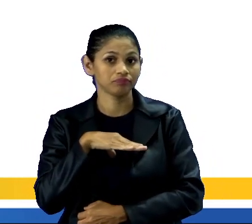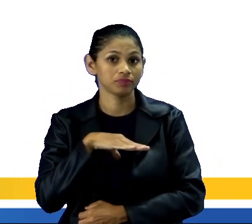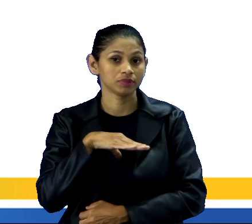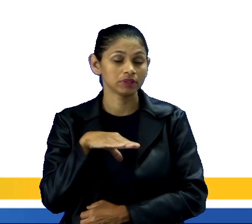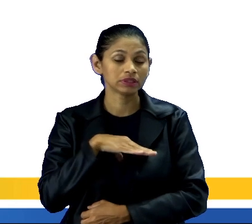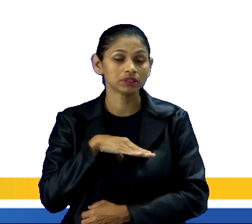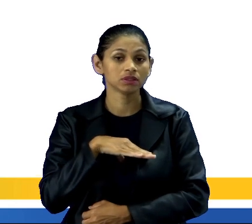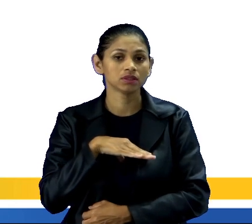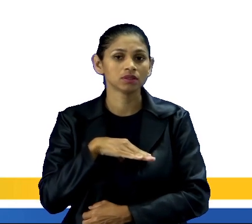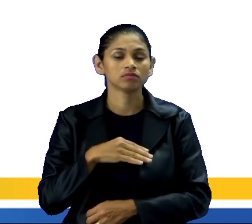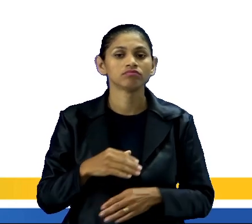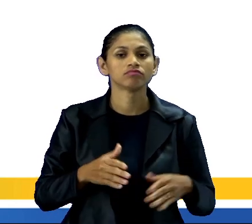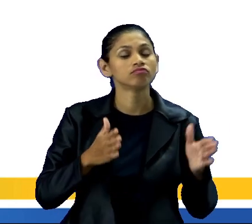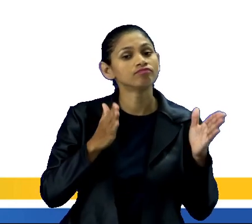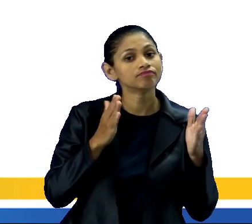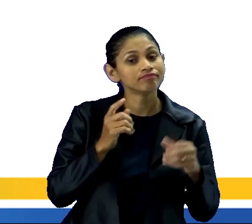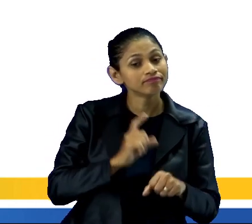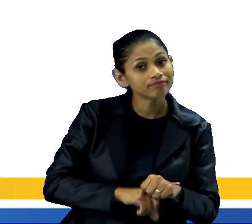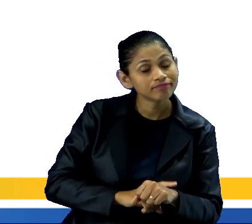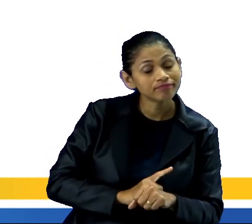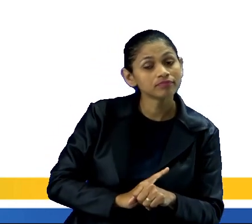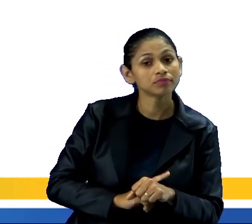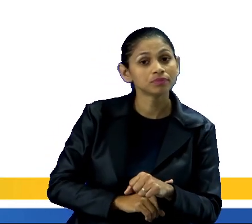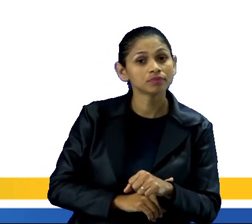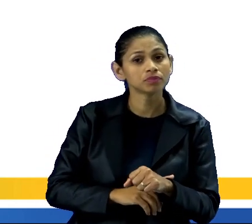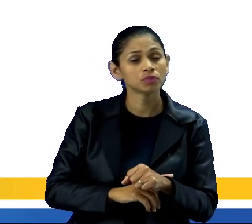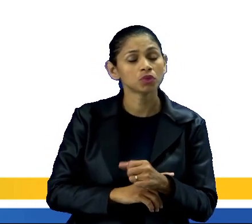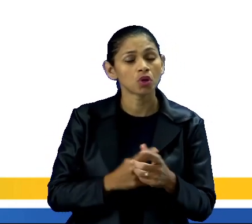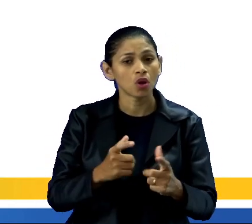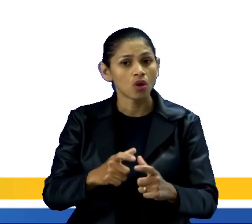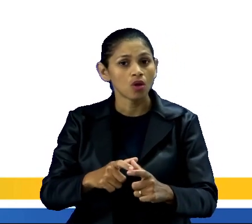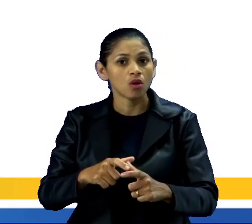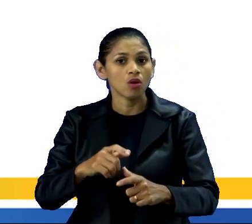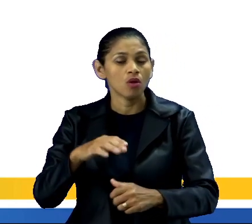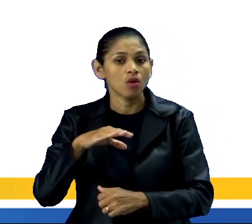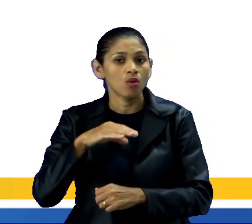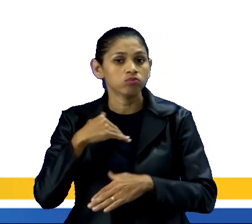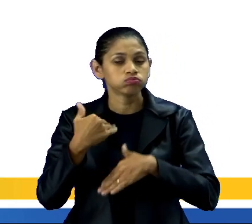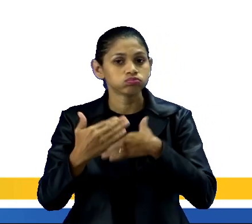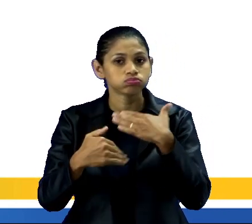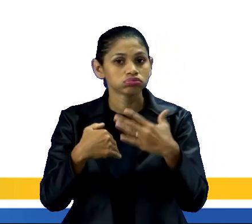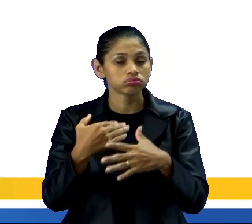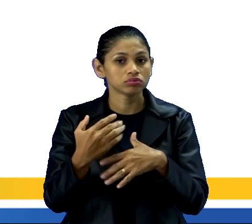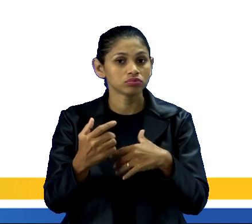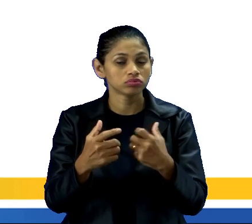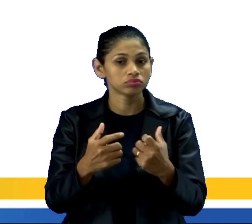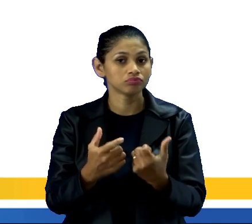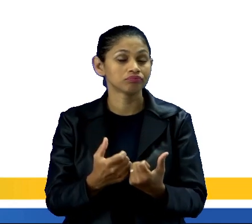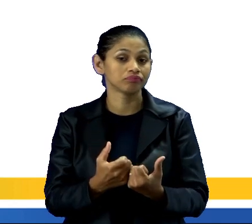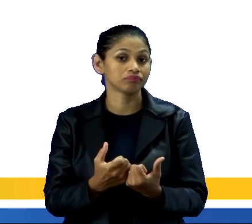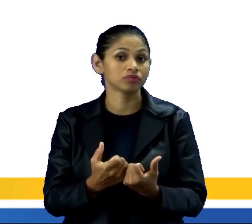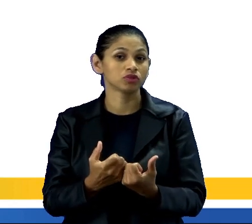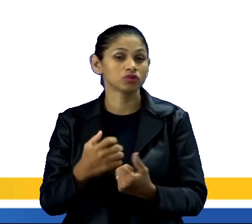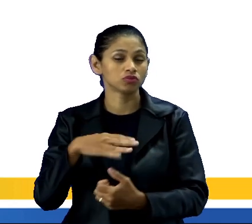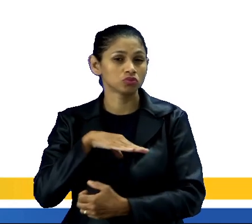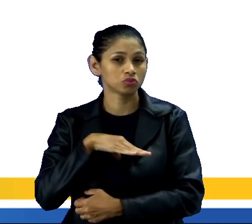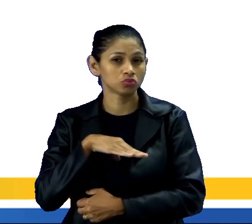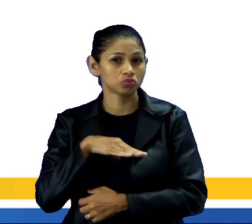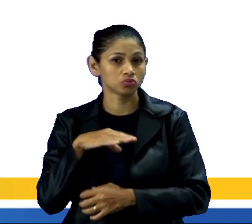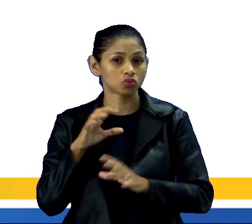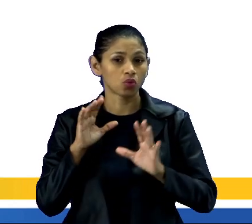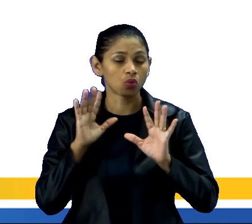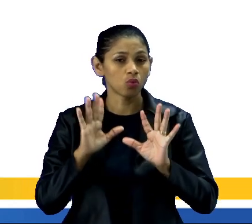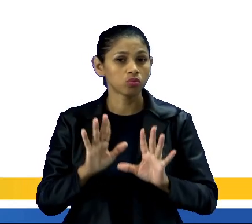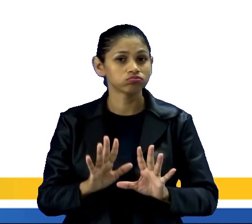tempo, o processo de urbanização intensifica o consumo nas cidades, o que acarreta a produção